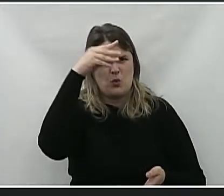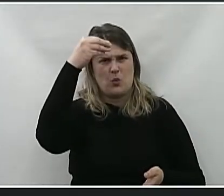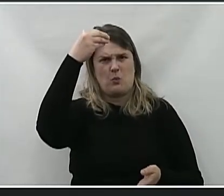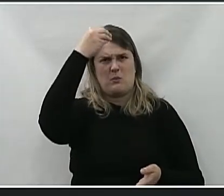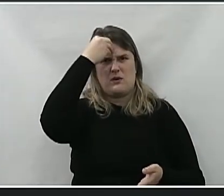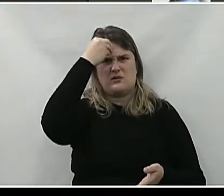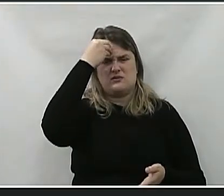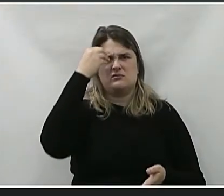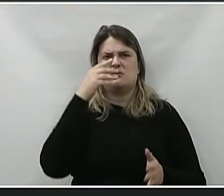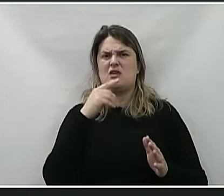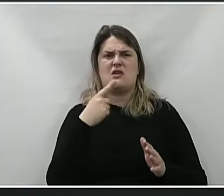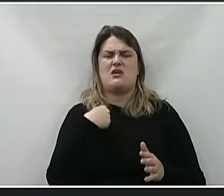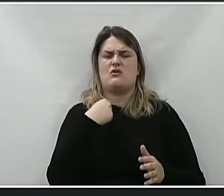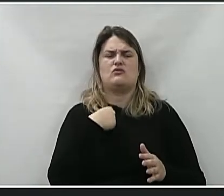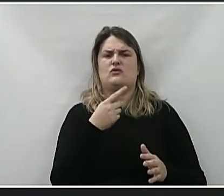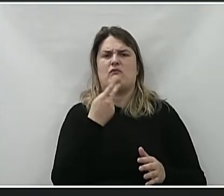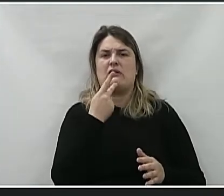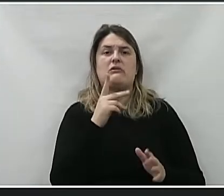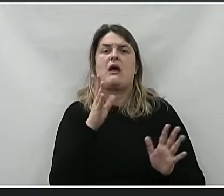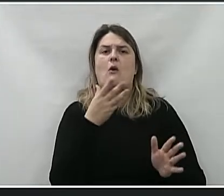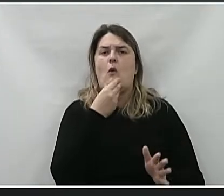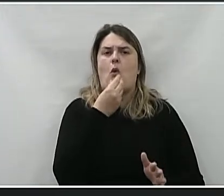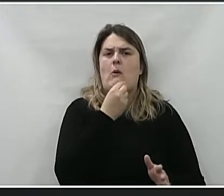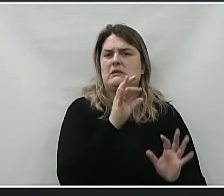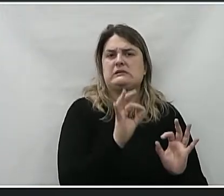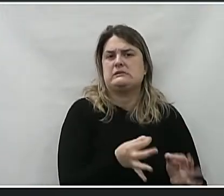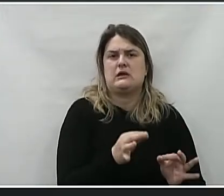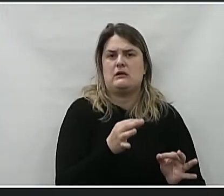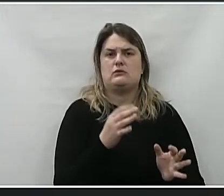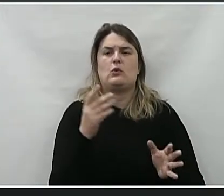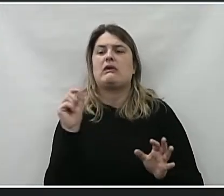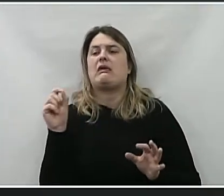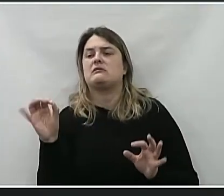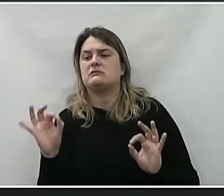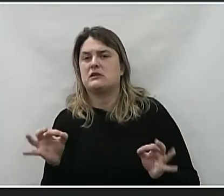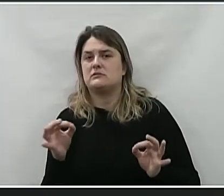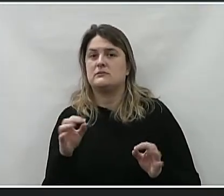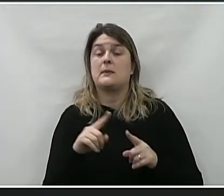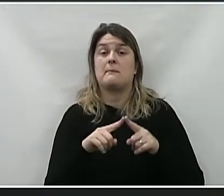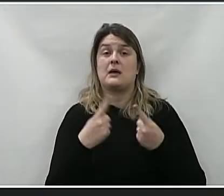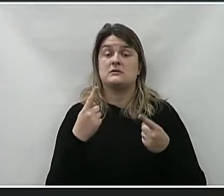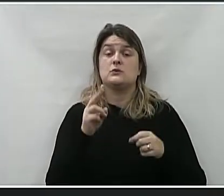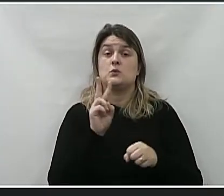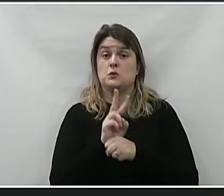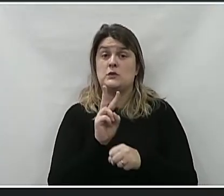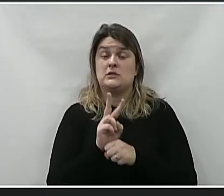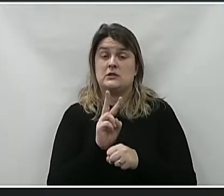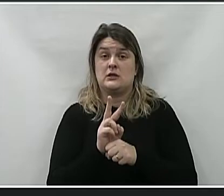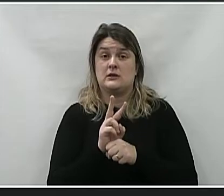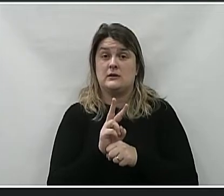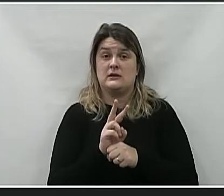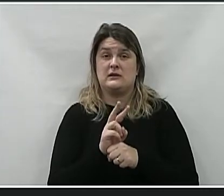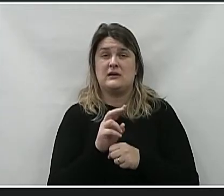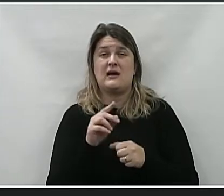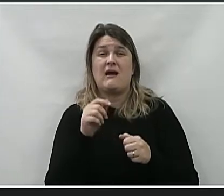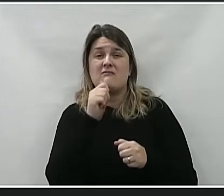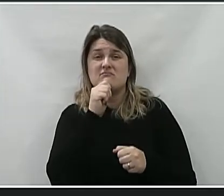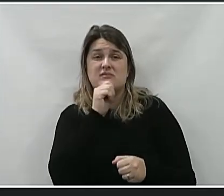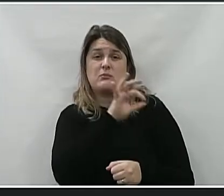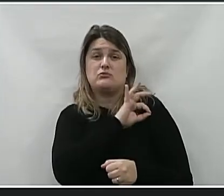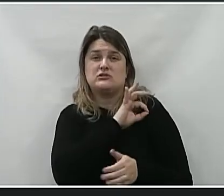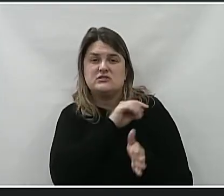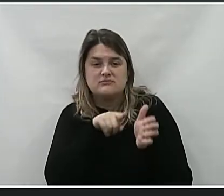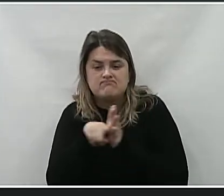Não estou passando a mão na cabeça, não estou dizendo que cara está certo. Mas, assim, tem que tomar cuidado no seguinte, as investigações,